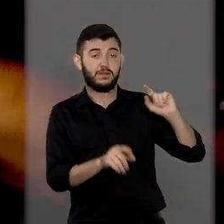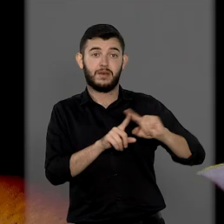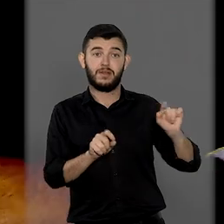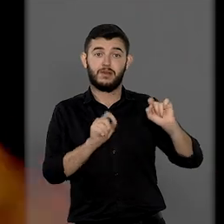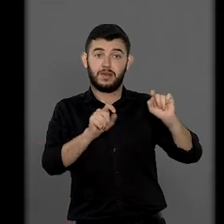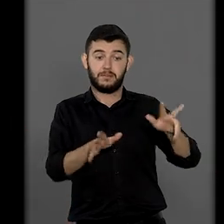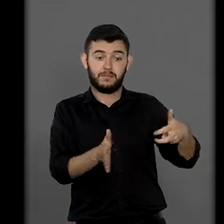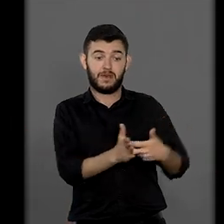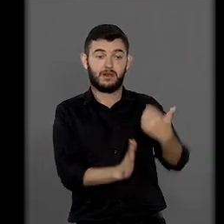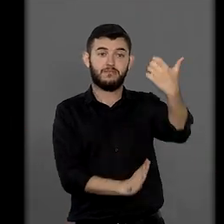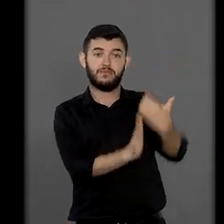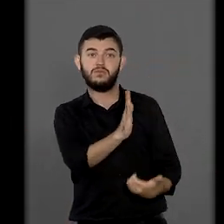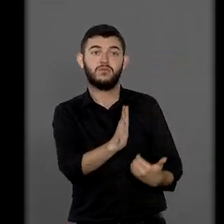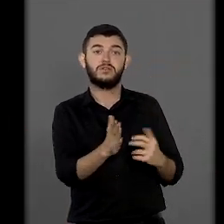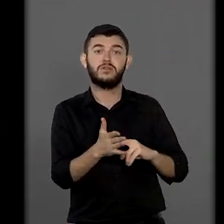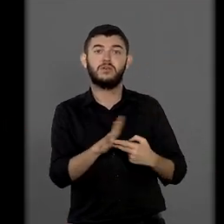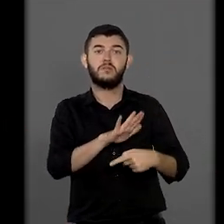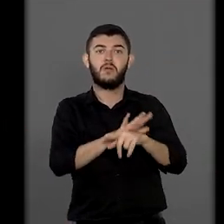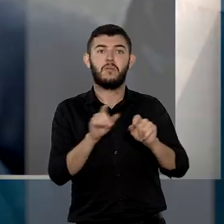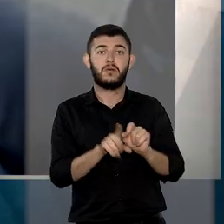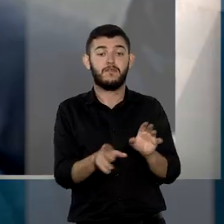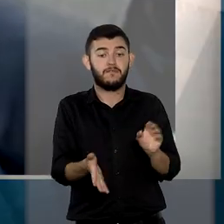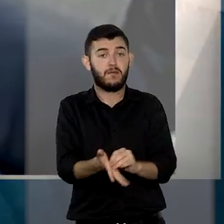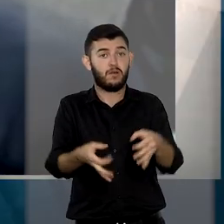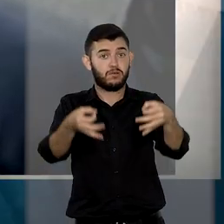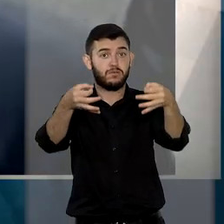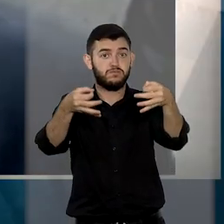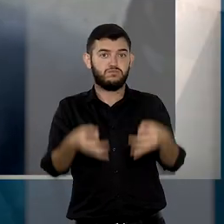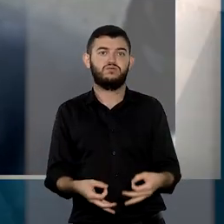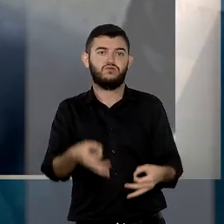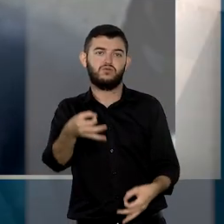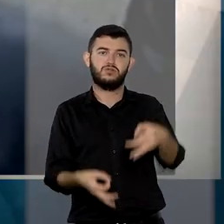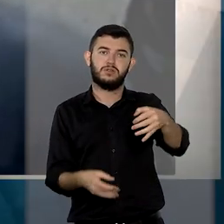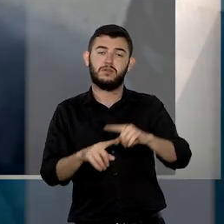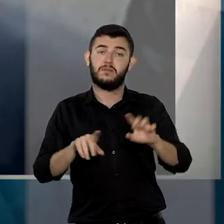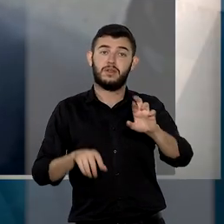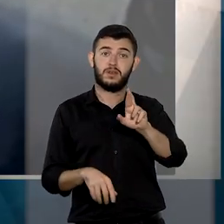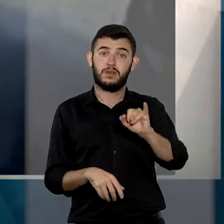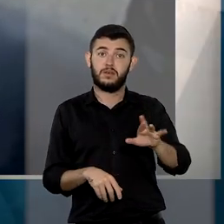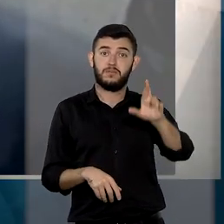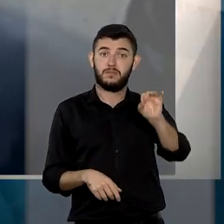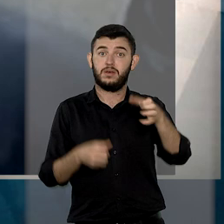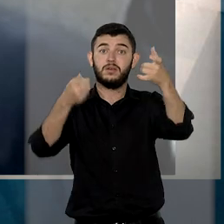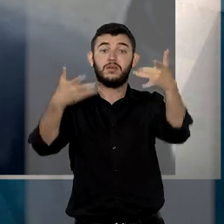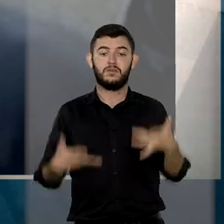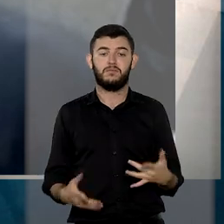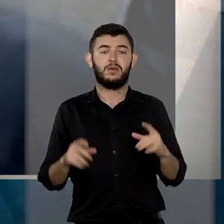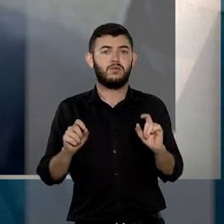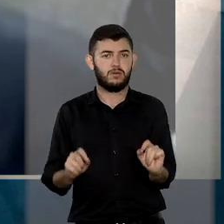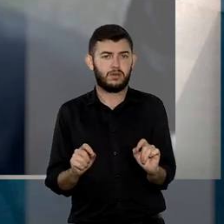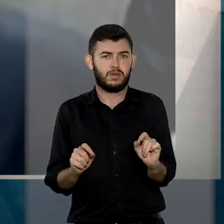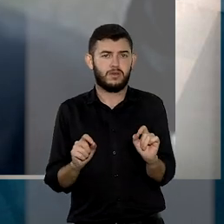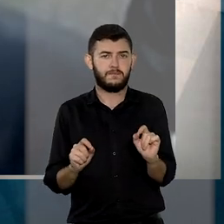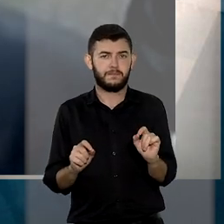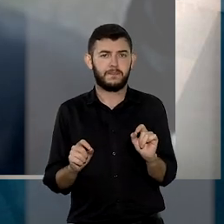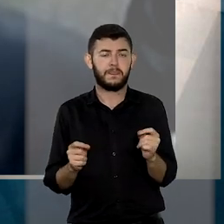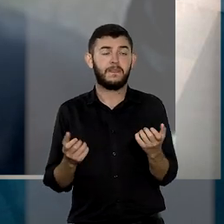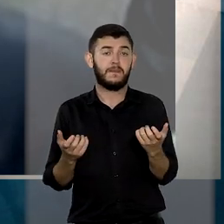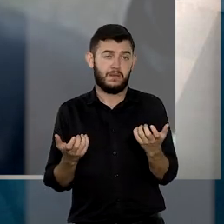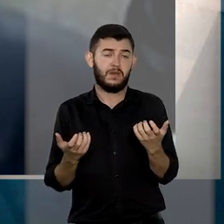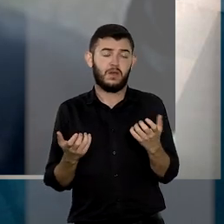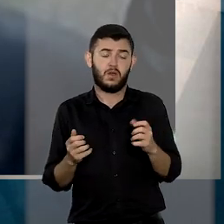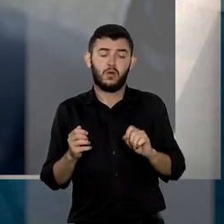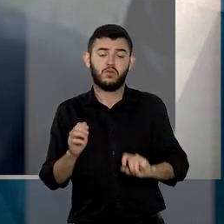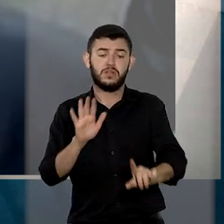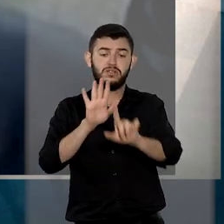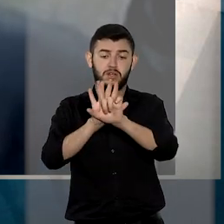a descontar a pena seria medida injusta. Ribeiro Dantas observou que essa negativa equivaleria a querer que o legislador